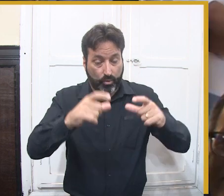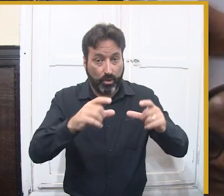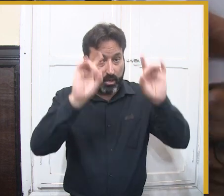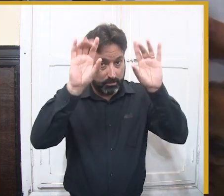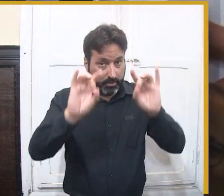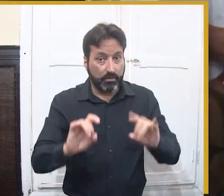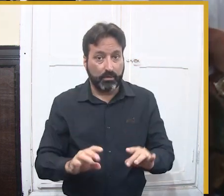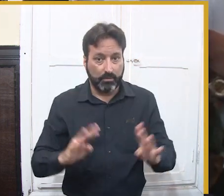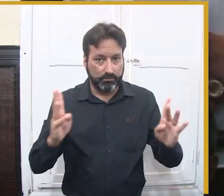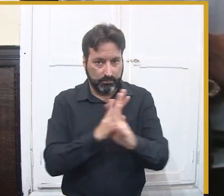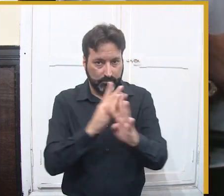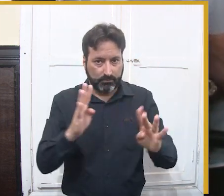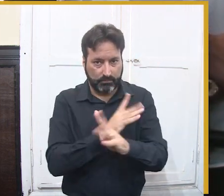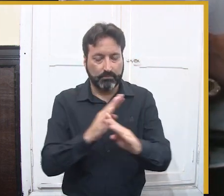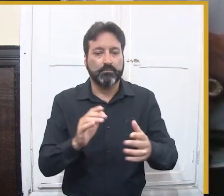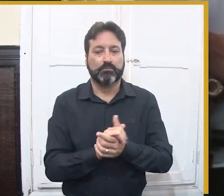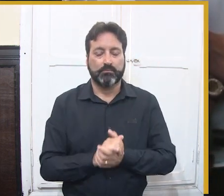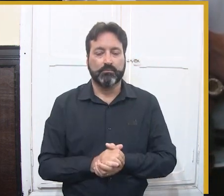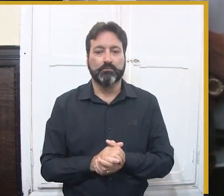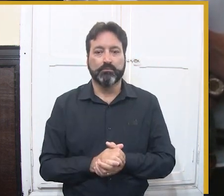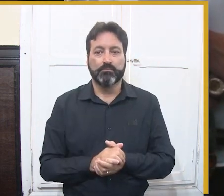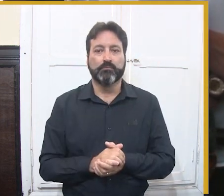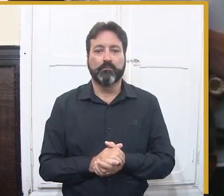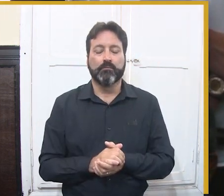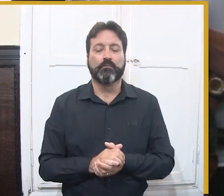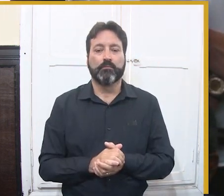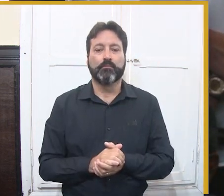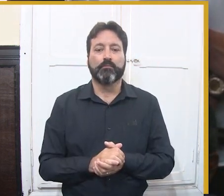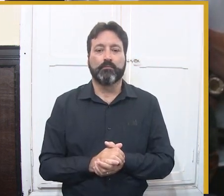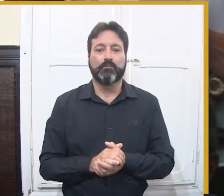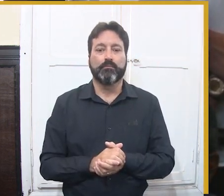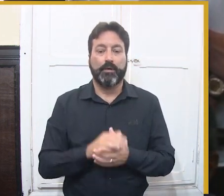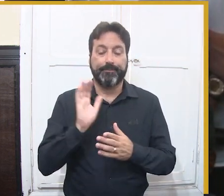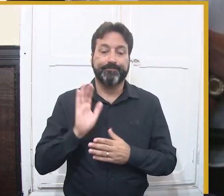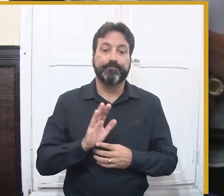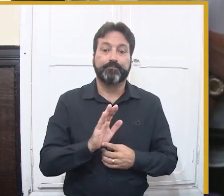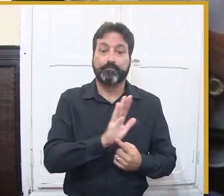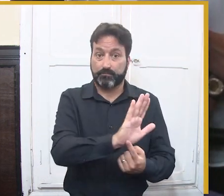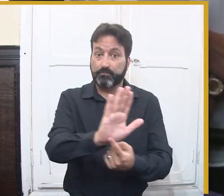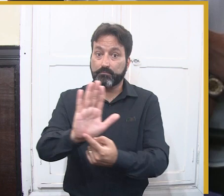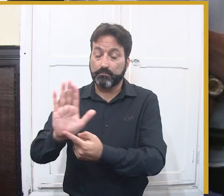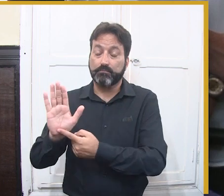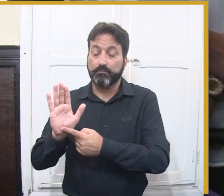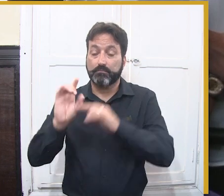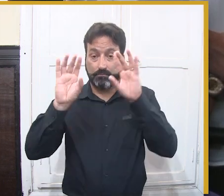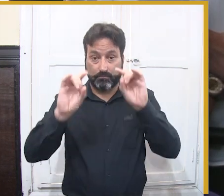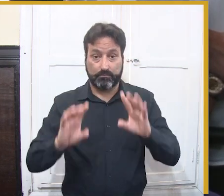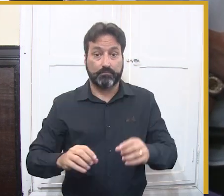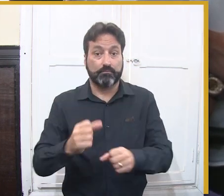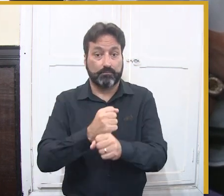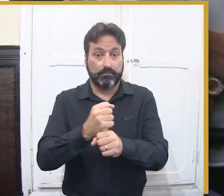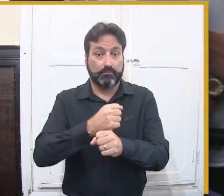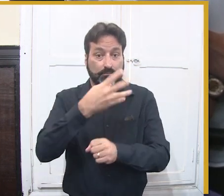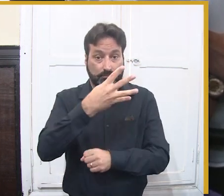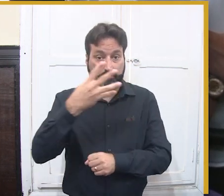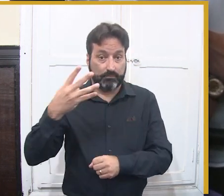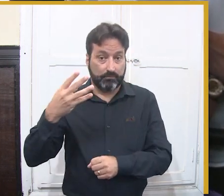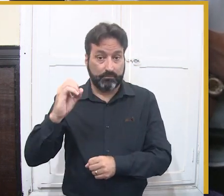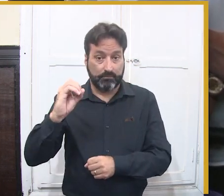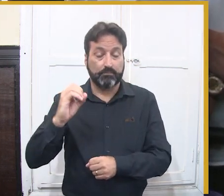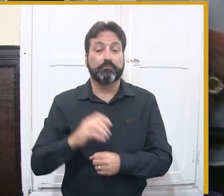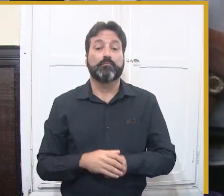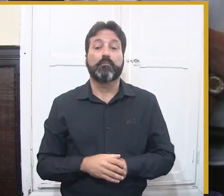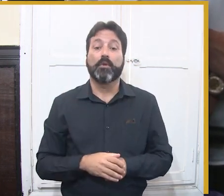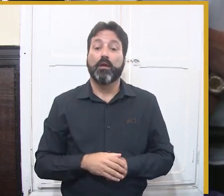a apresentação desse, que é um espetáculo à parte do maior São João do mundo. Então, exatamente pensando nisso, ali por trás da estação